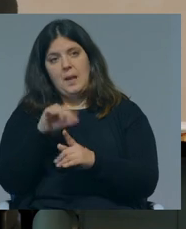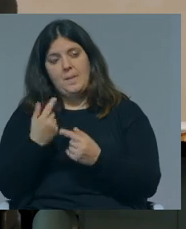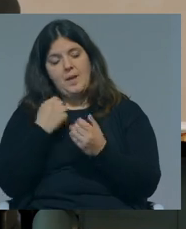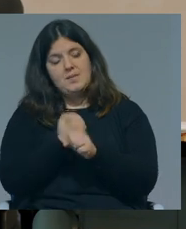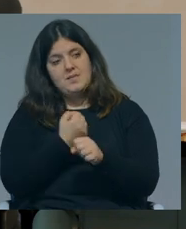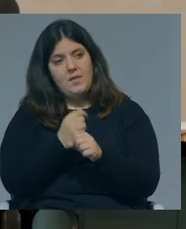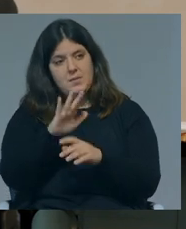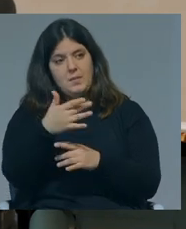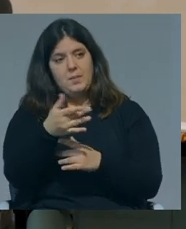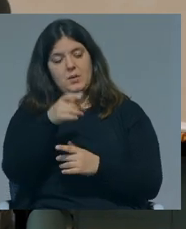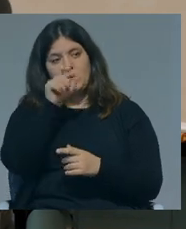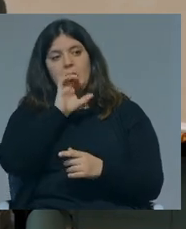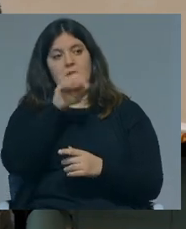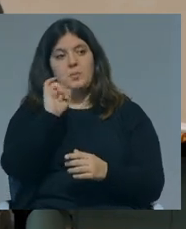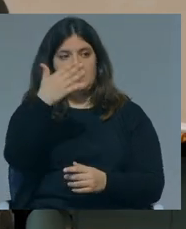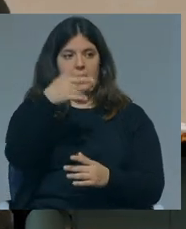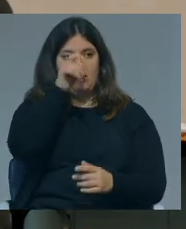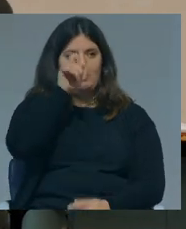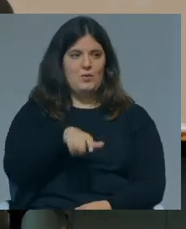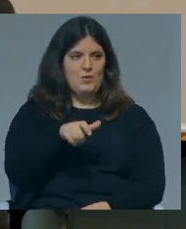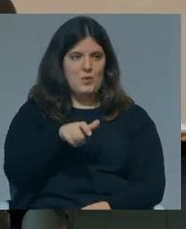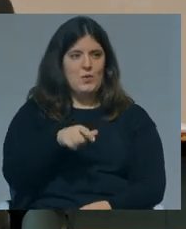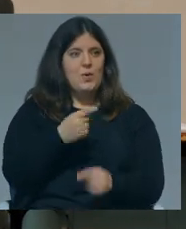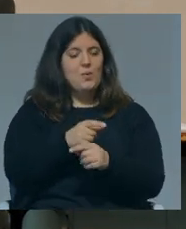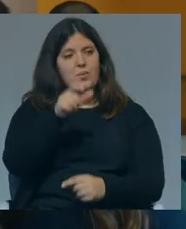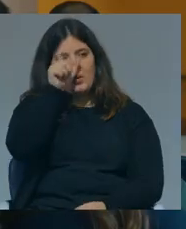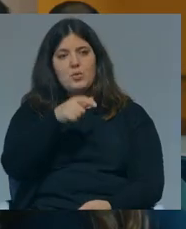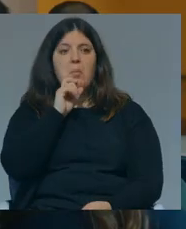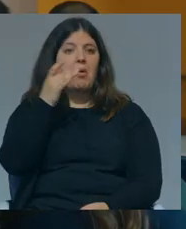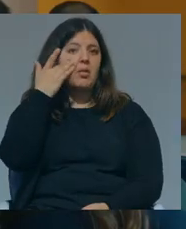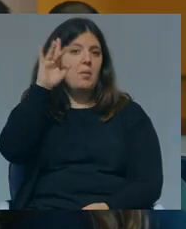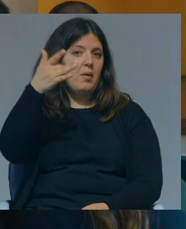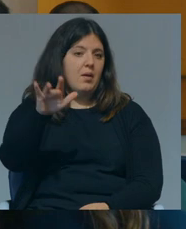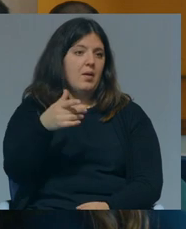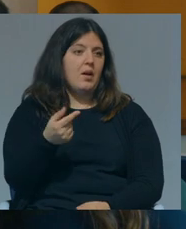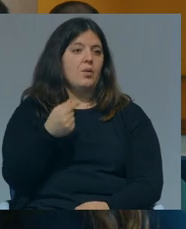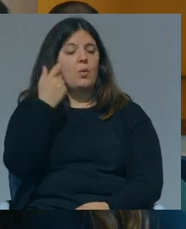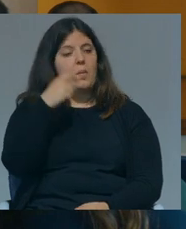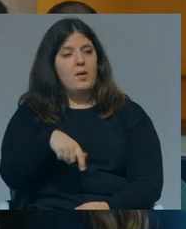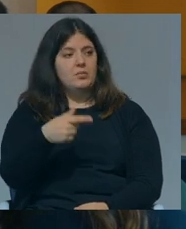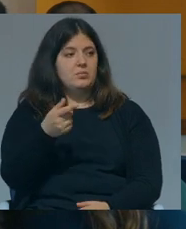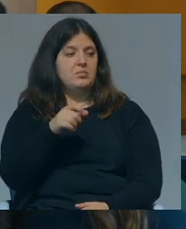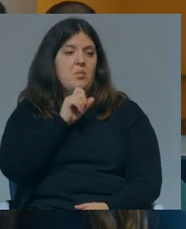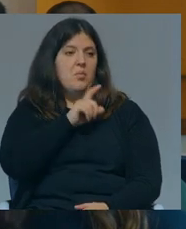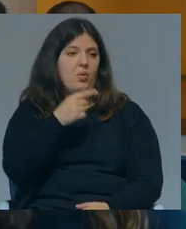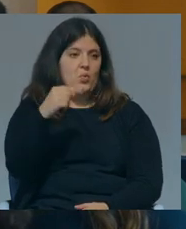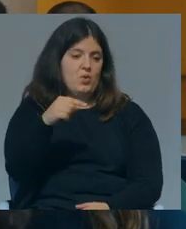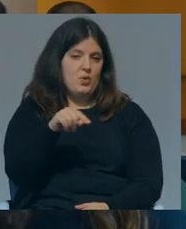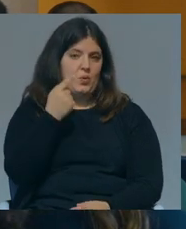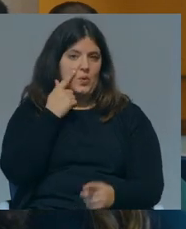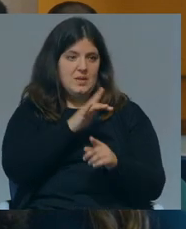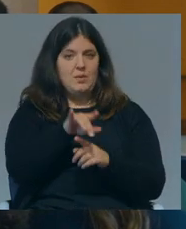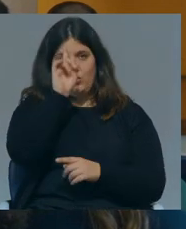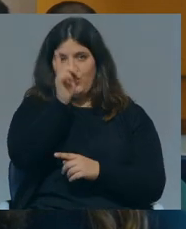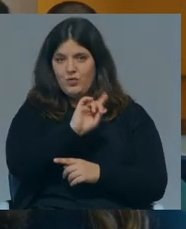não é só... Sobretudo o indivíduo. Pronto. Até porque o indivíduo pode emigrar com o capital humano e bem, no mercado único. Dando o exemplo